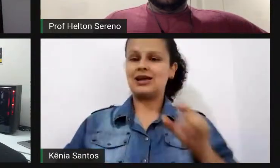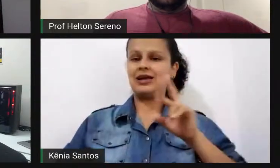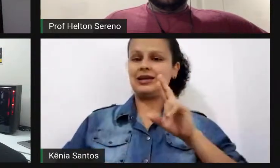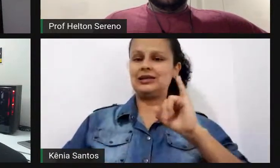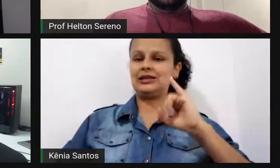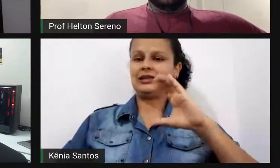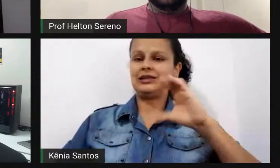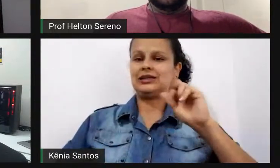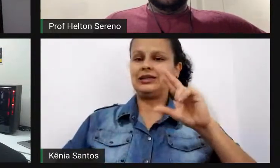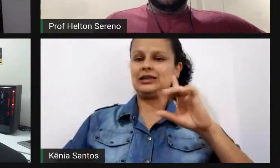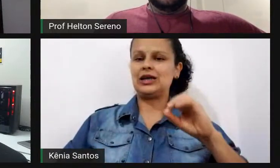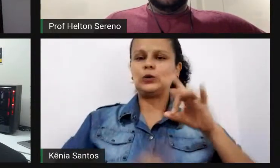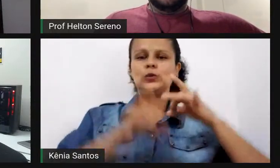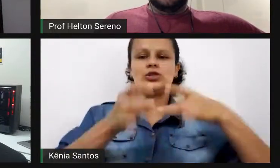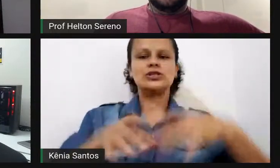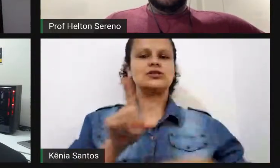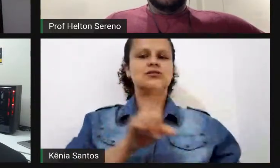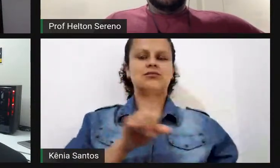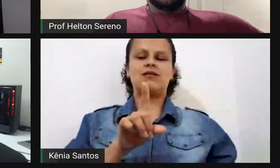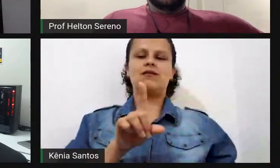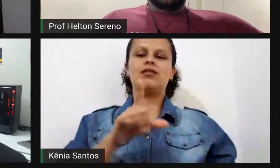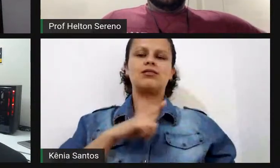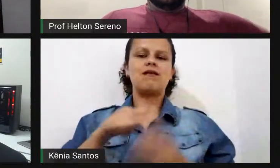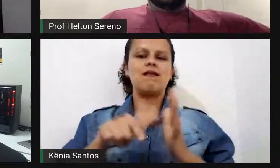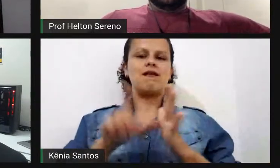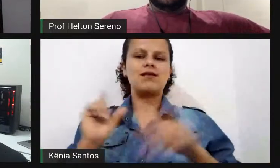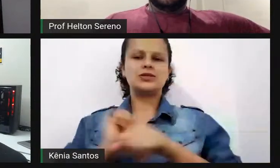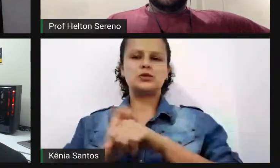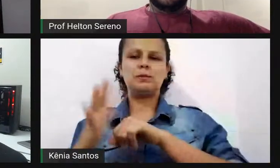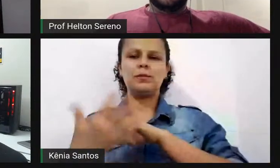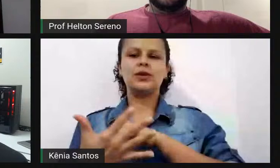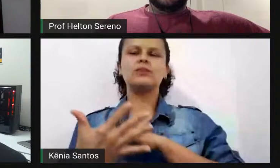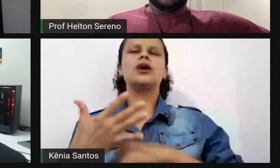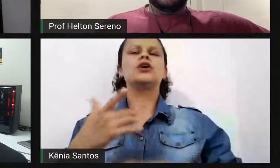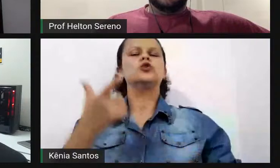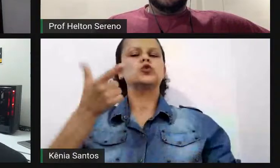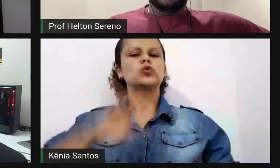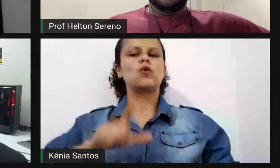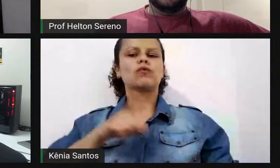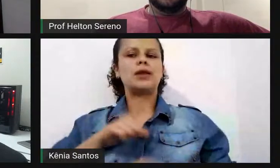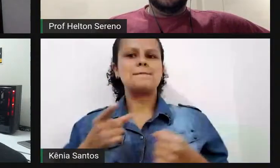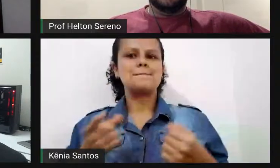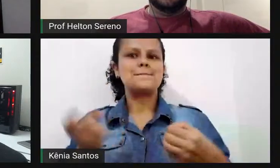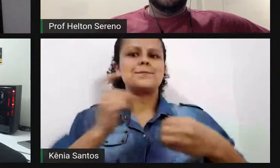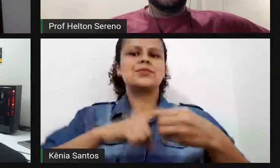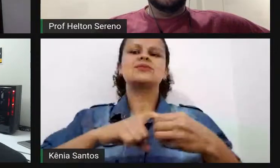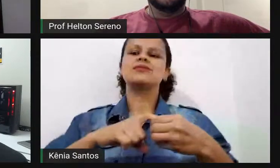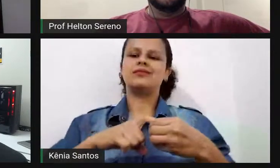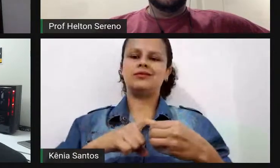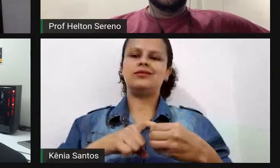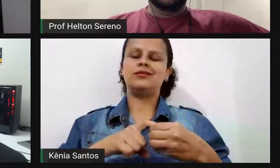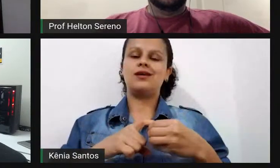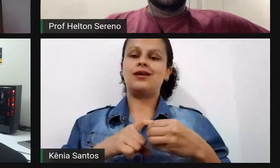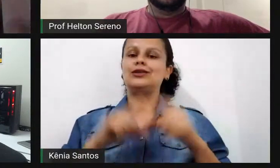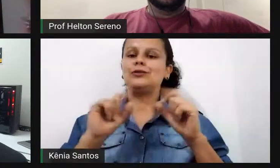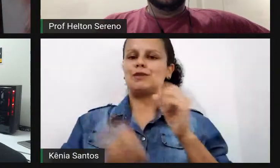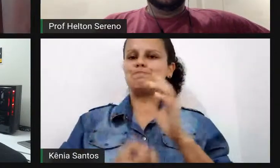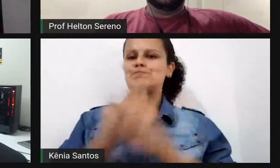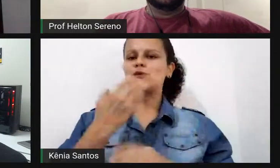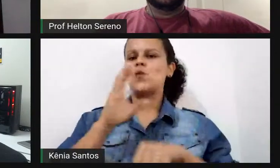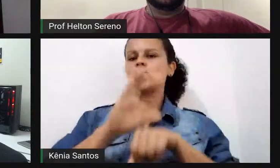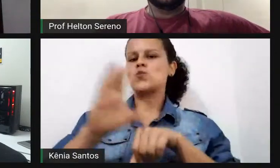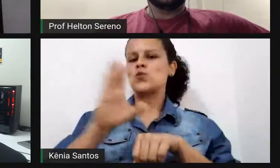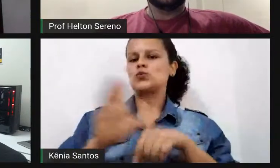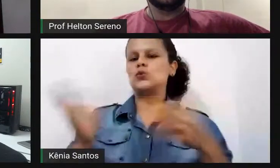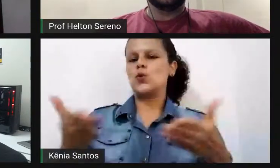antes da pandemia, nós estabelecemos, né, essa nova parceria, que resultou nesse curso de aperfeiçoamento, que inicia